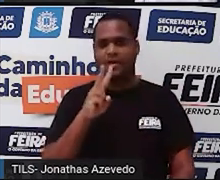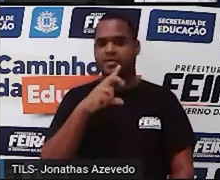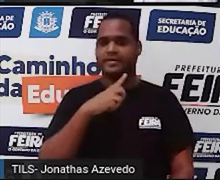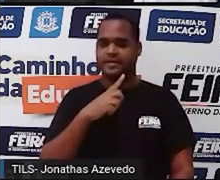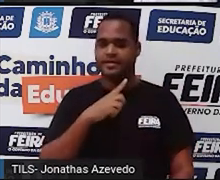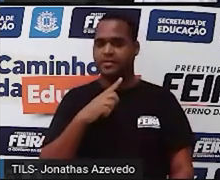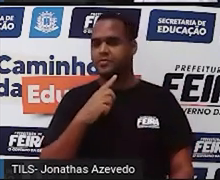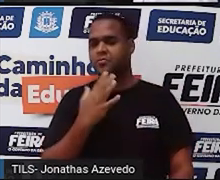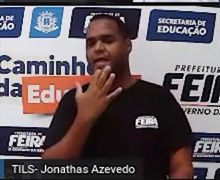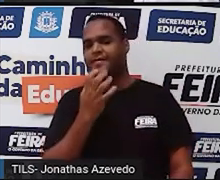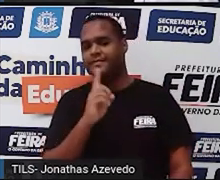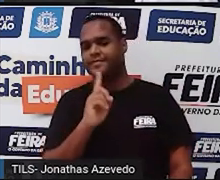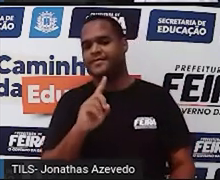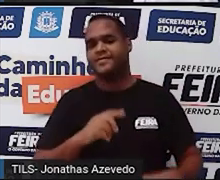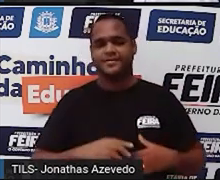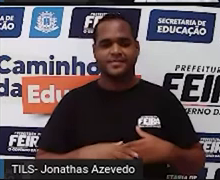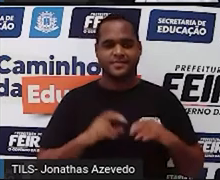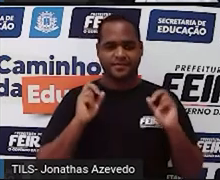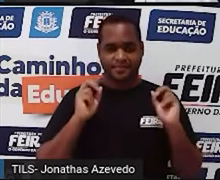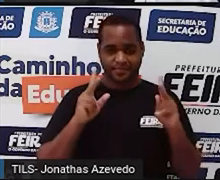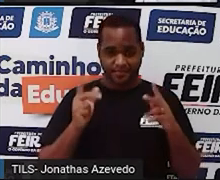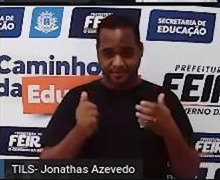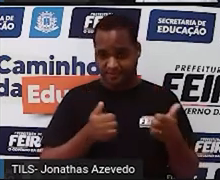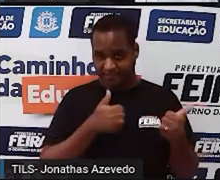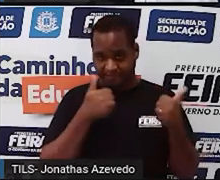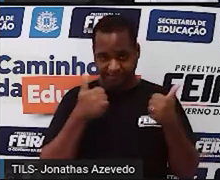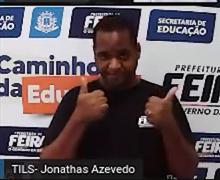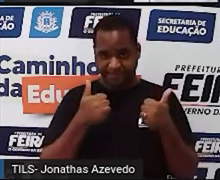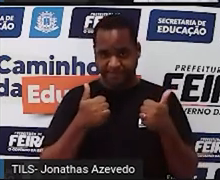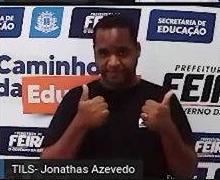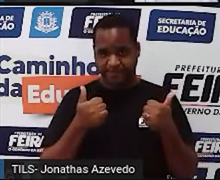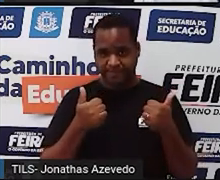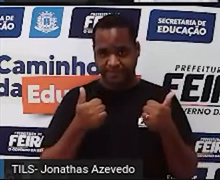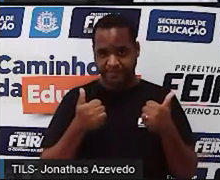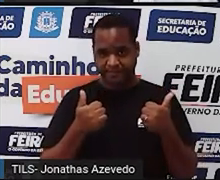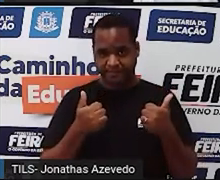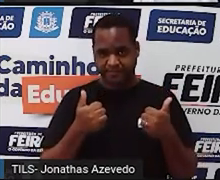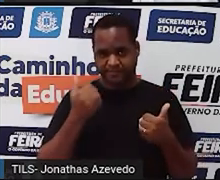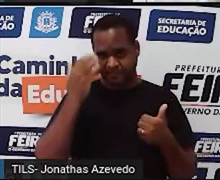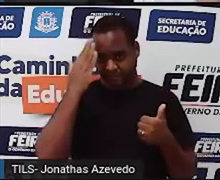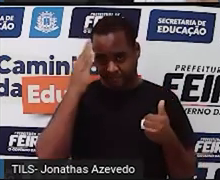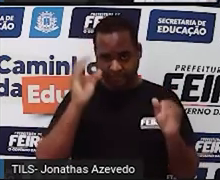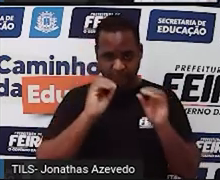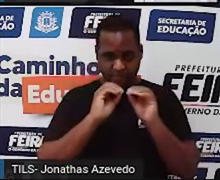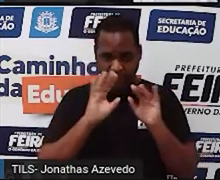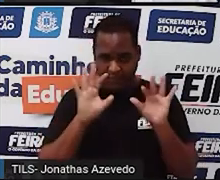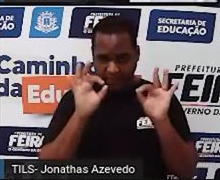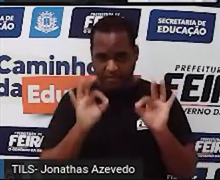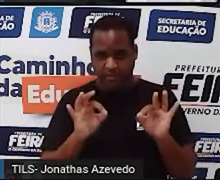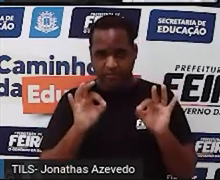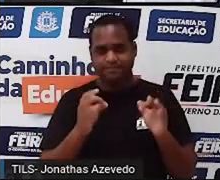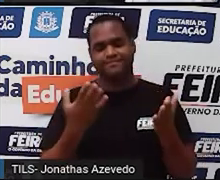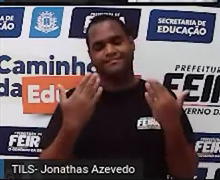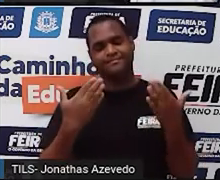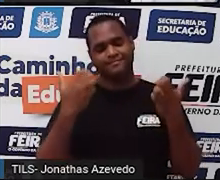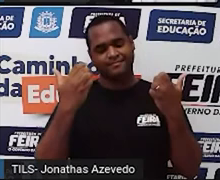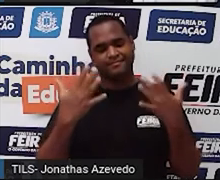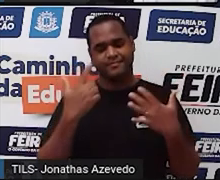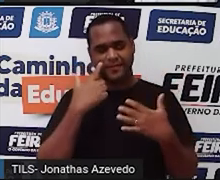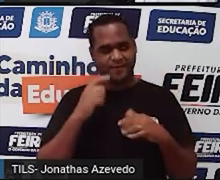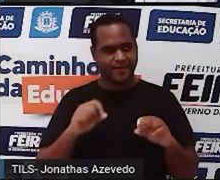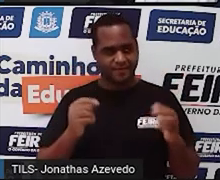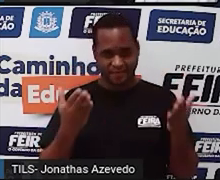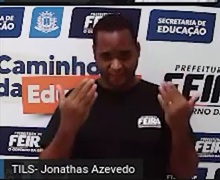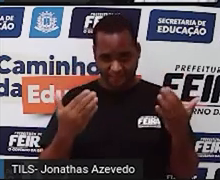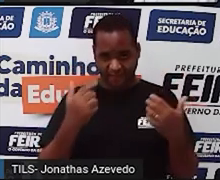desconhecido. Tá bom? Até aqui. Beleza? Vamos lá? Vem com